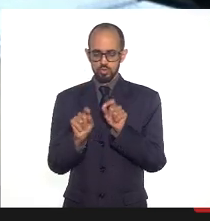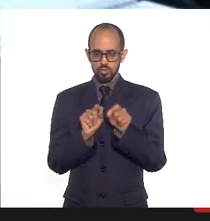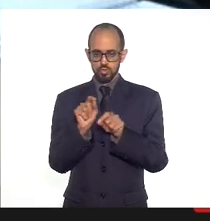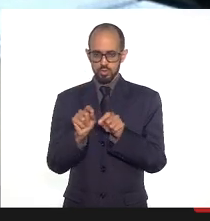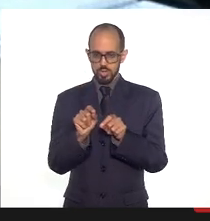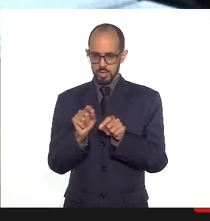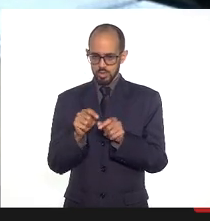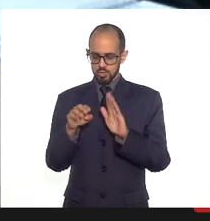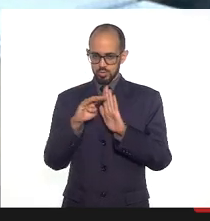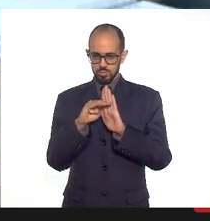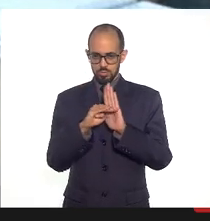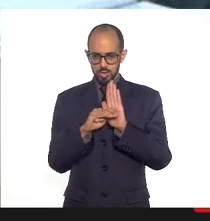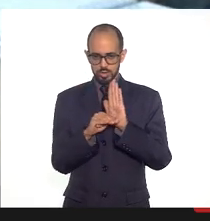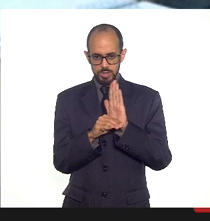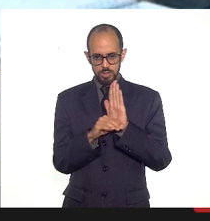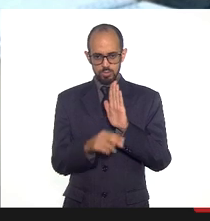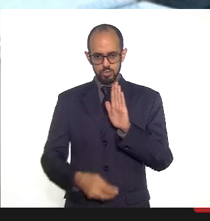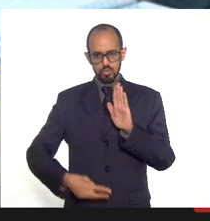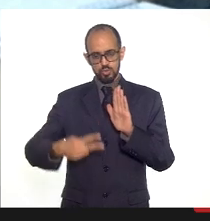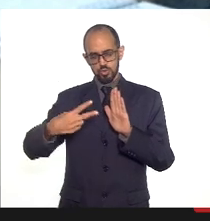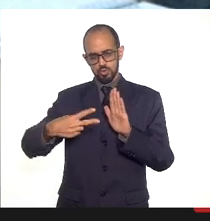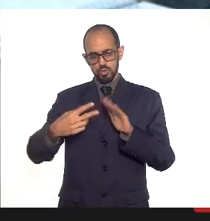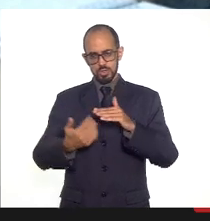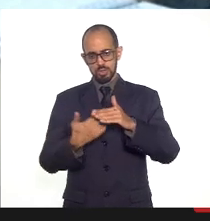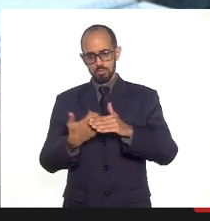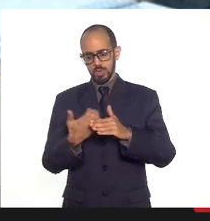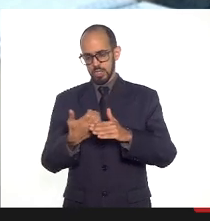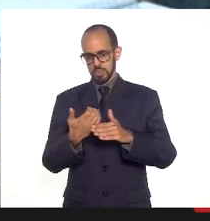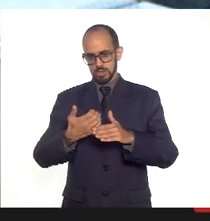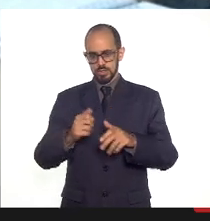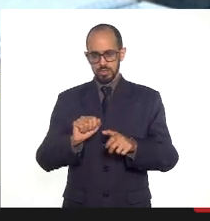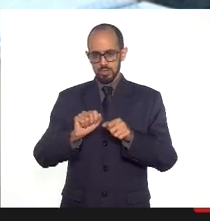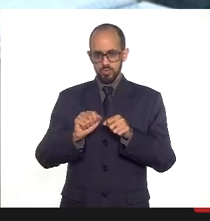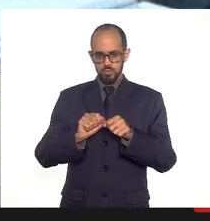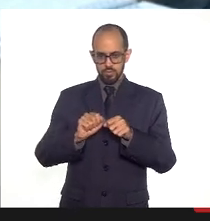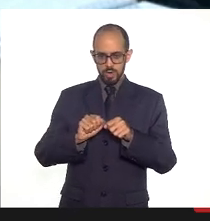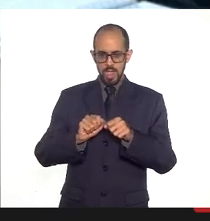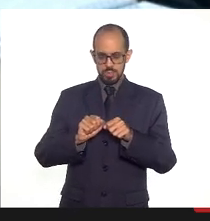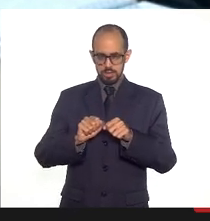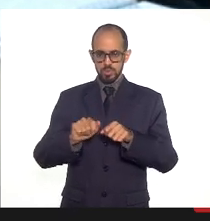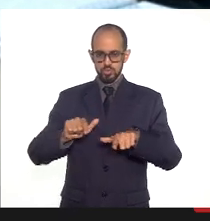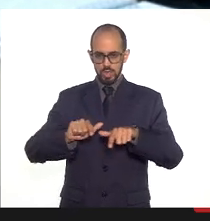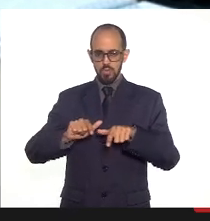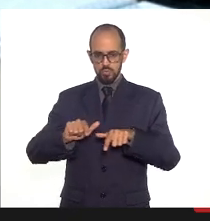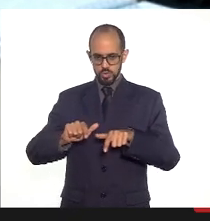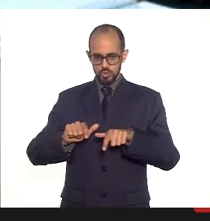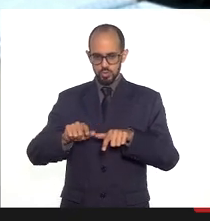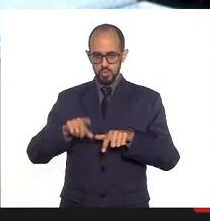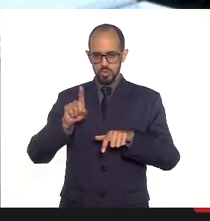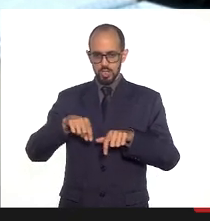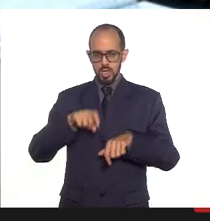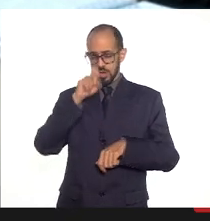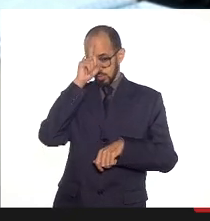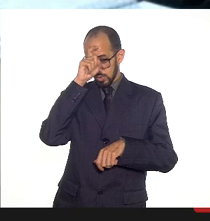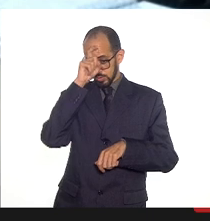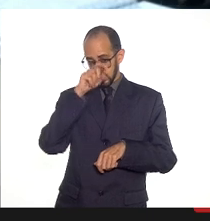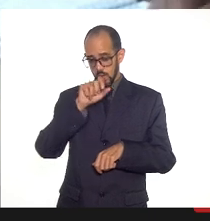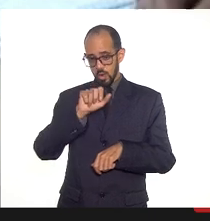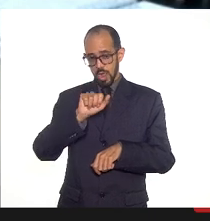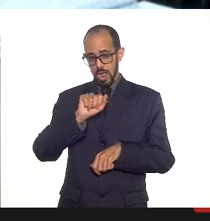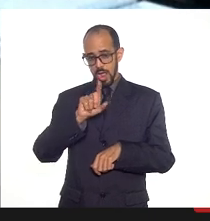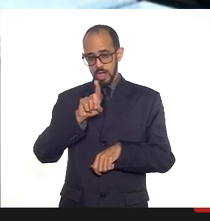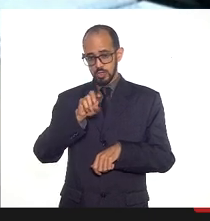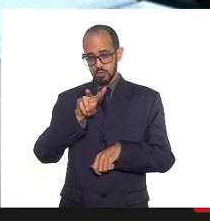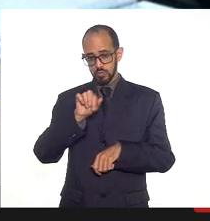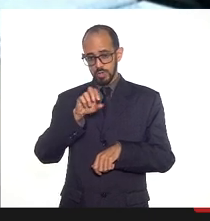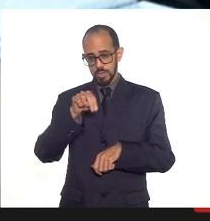os processos dos dois prestadores que realizam o transplante, que é o Hospital de Ventista e de